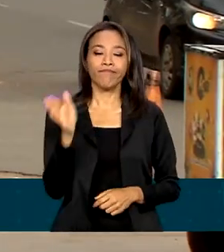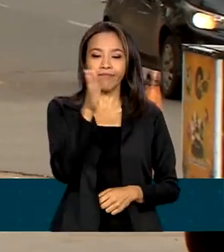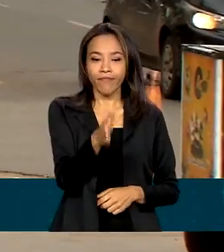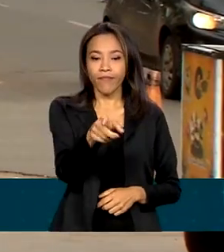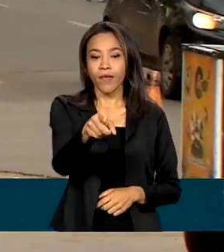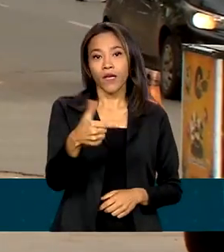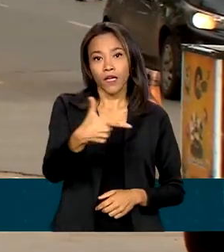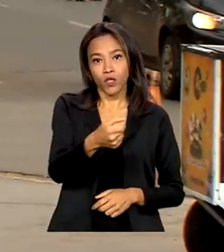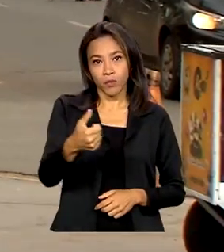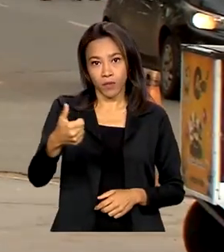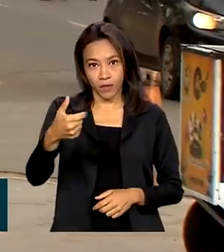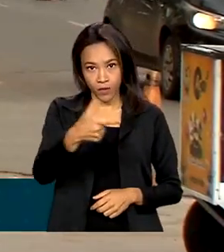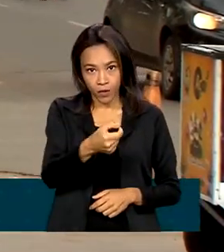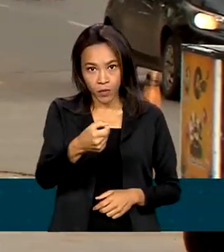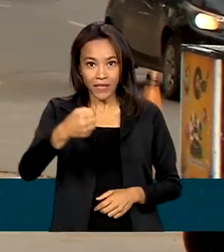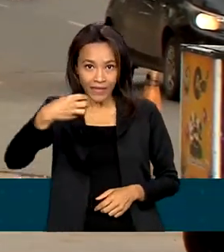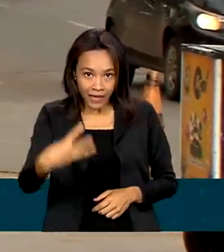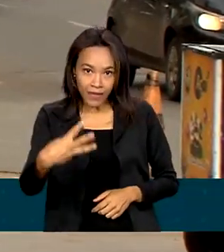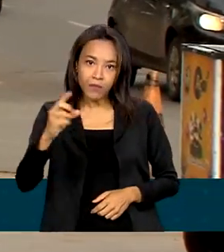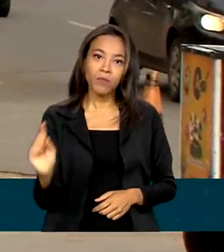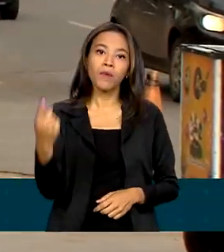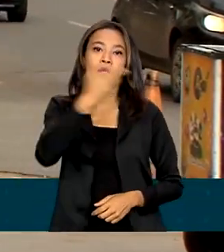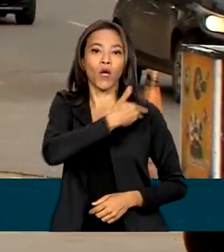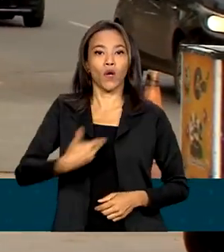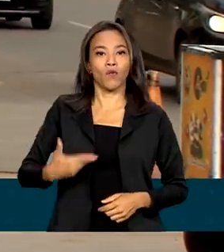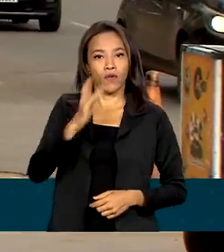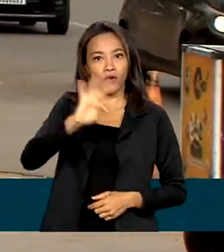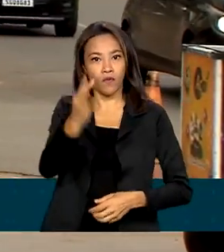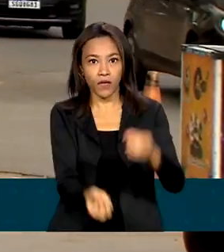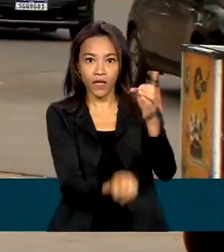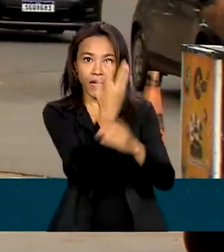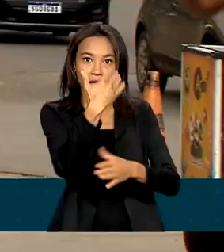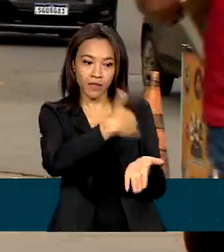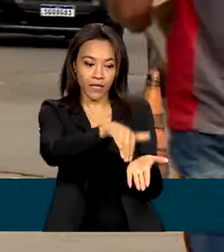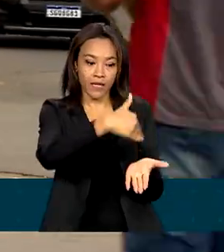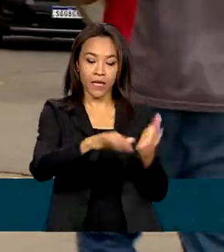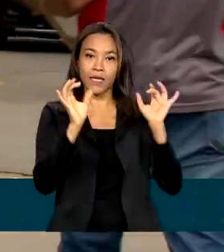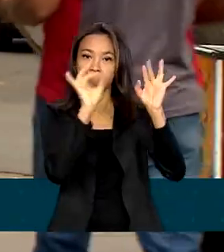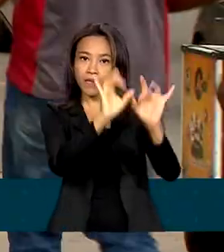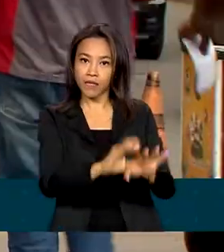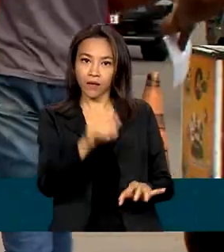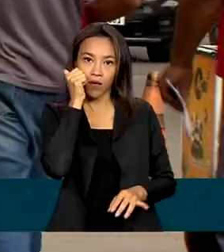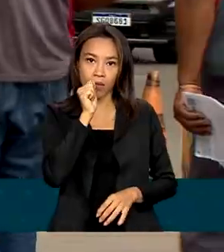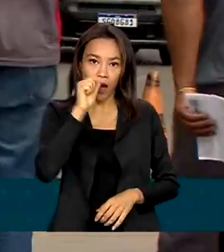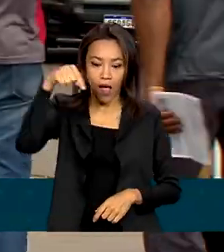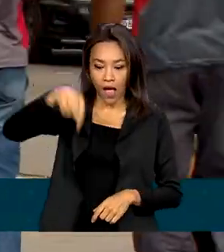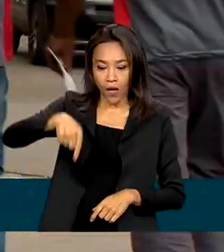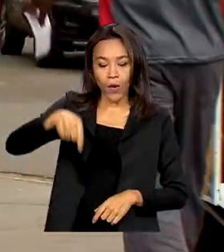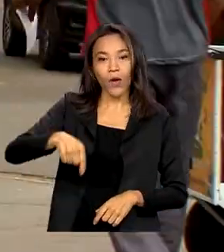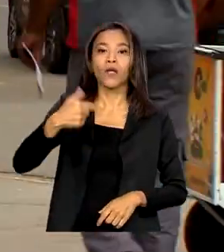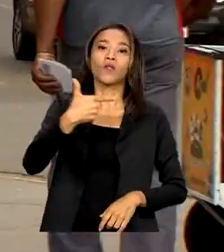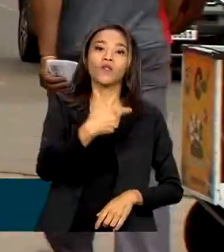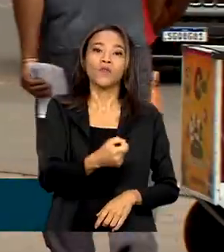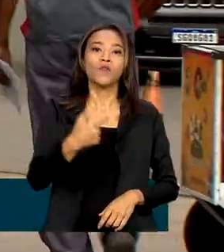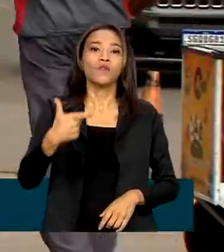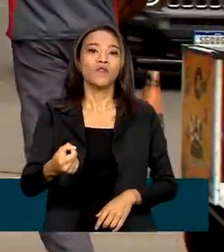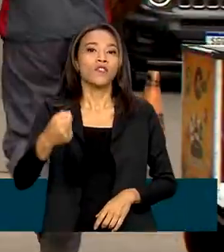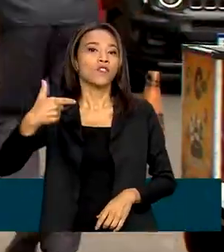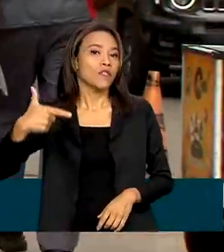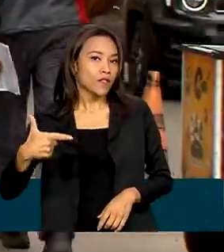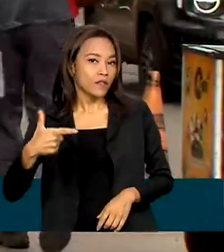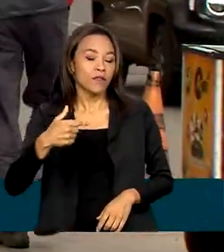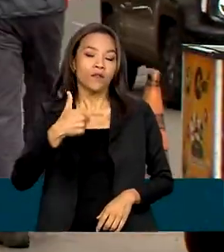durante o primeiro governo Lula, foi criada a Secretaria Especial das Mulheres. Agora, 2023, há o